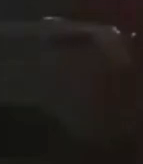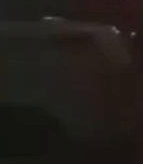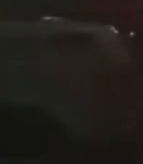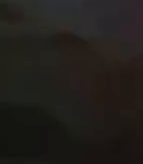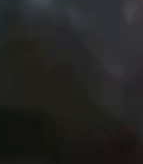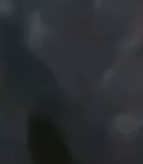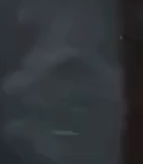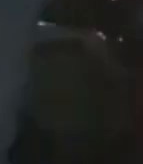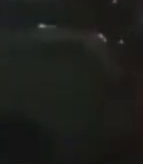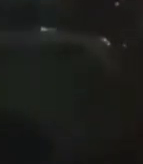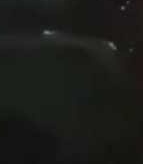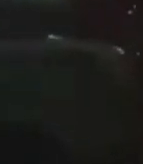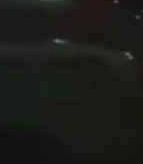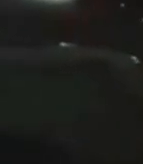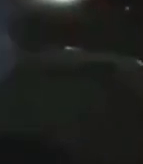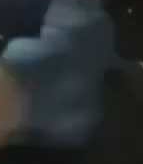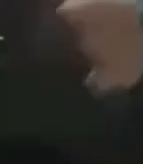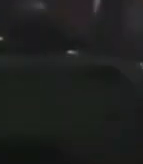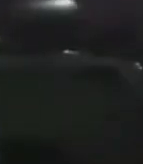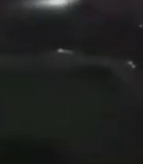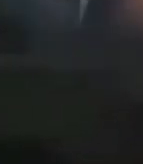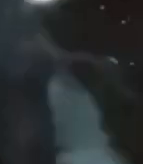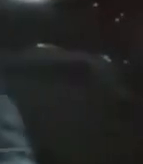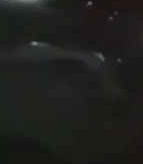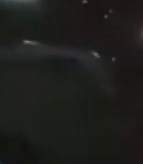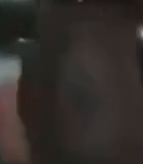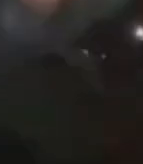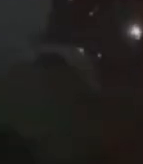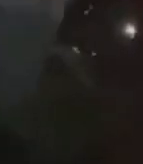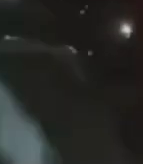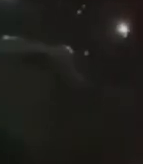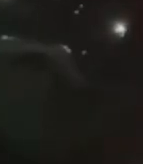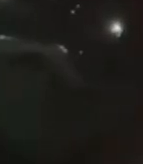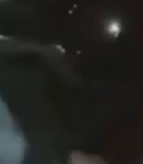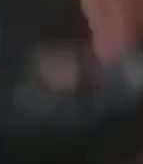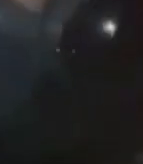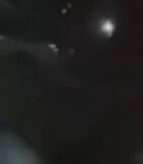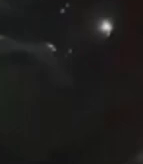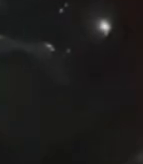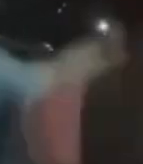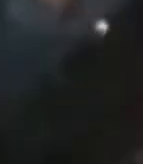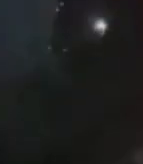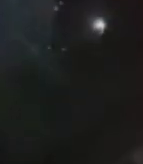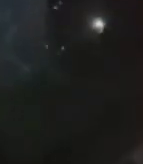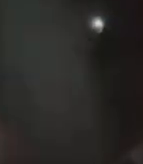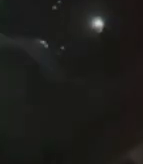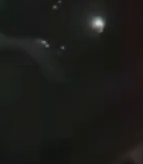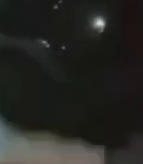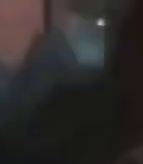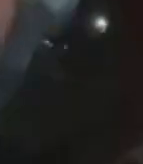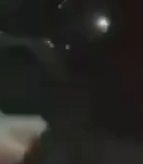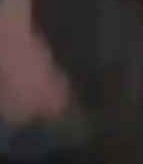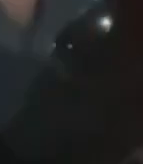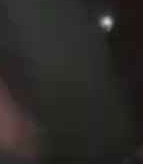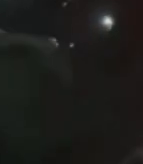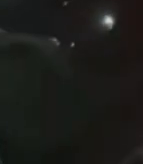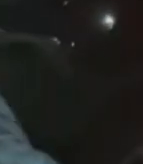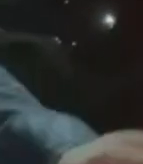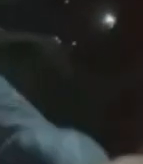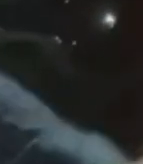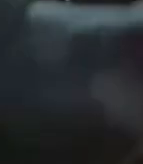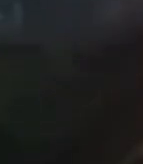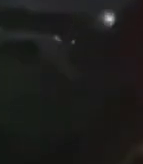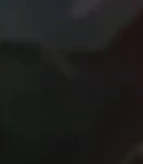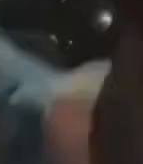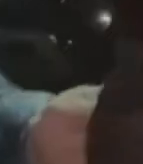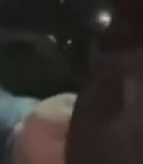Tanto Joinville quanto Itajaí, a criminalidade é muito alta. Barra Velha, Pissarras, Penha e Navegantes estão